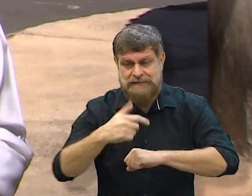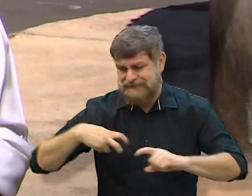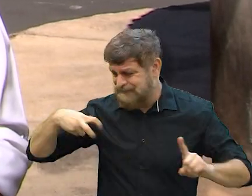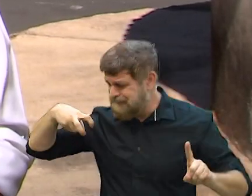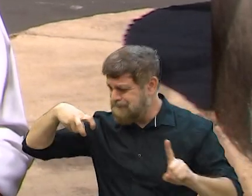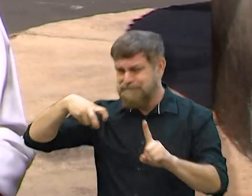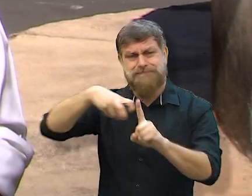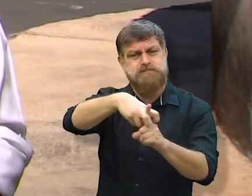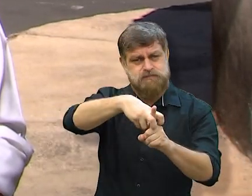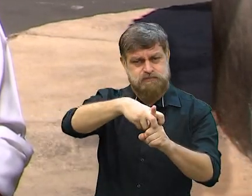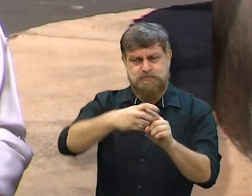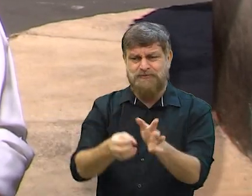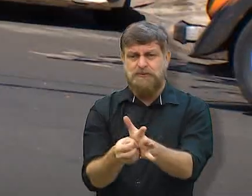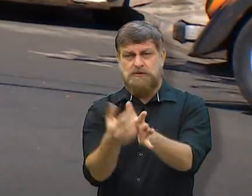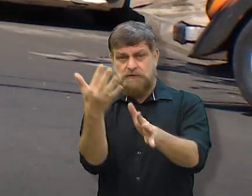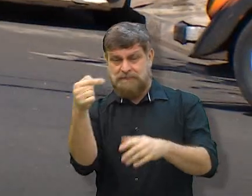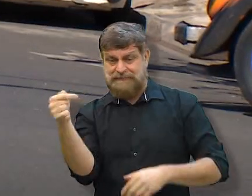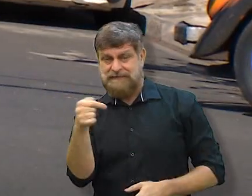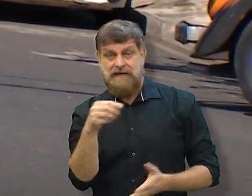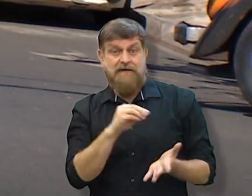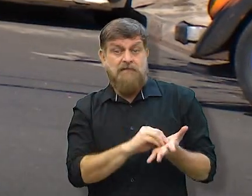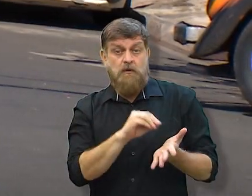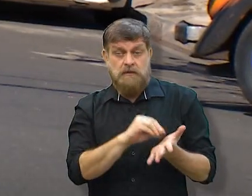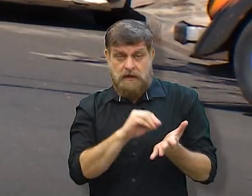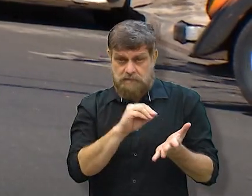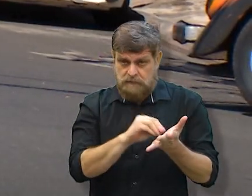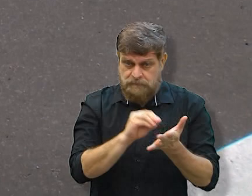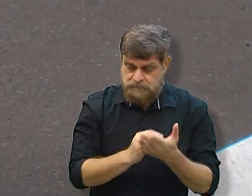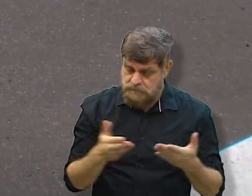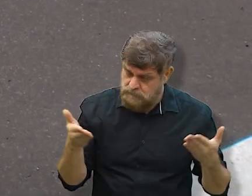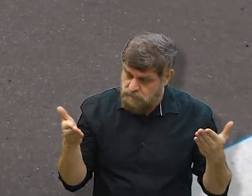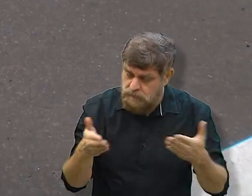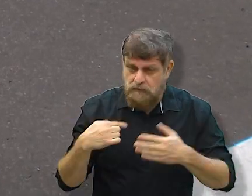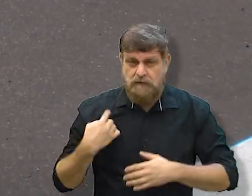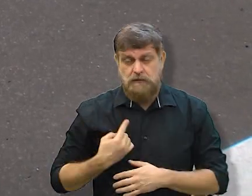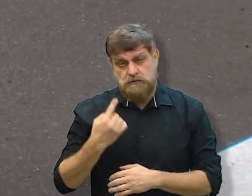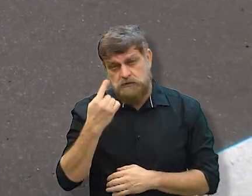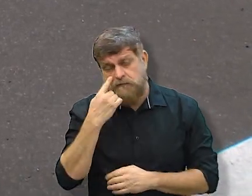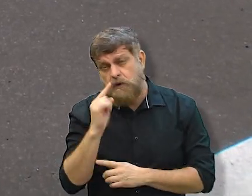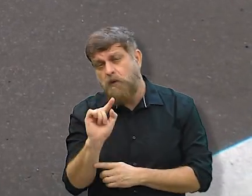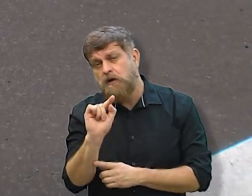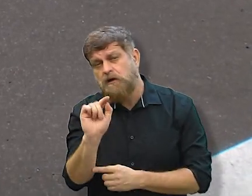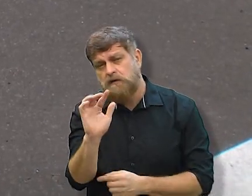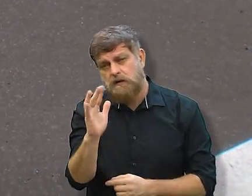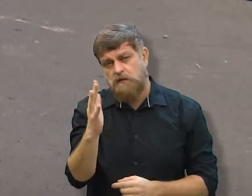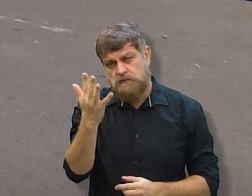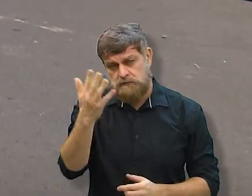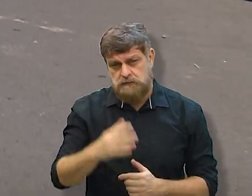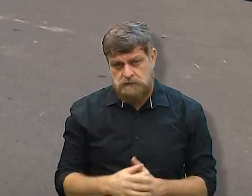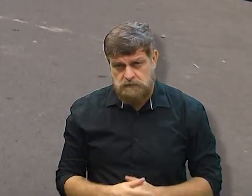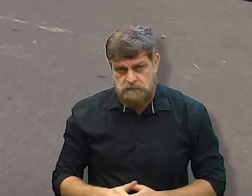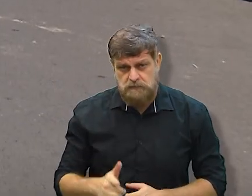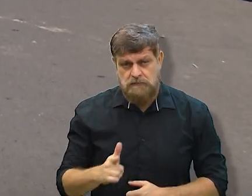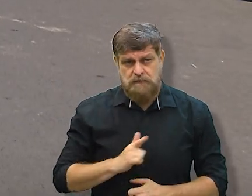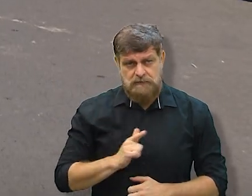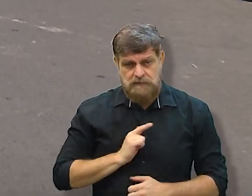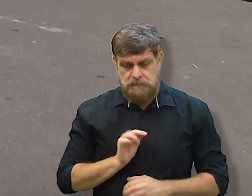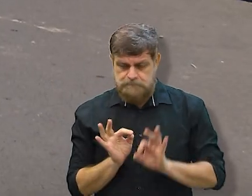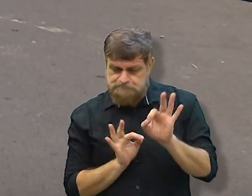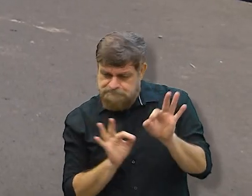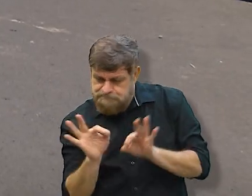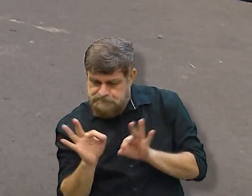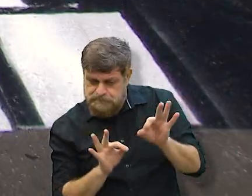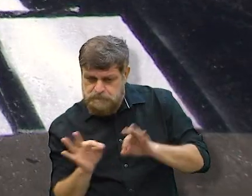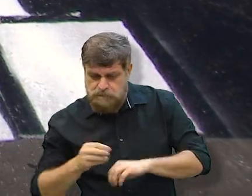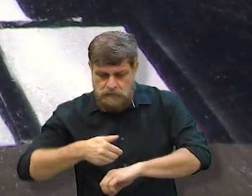estavam acontecendo muitos acidentes, por falta desta sinalização aqui. E agora nós vemos que está havendo aí uma